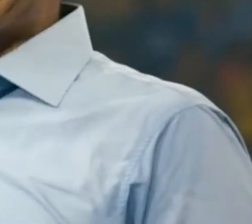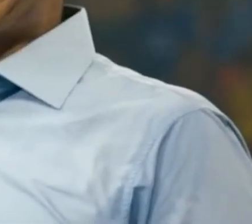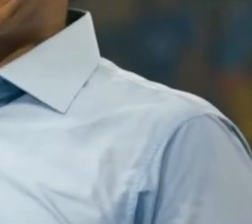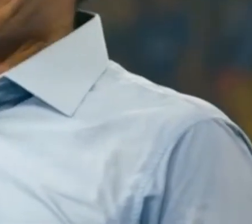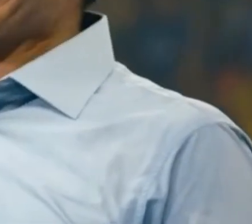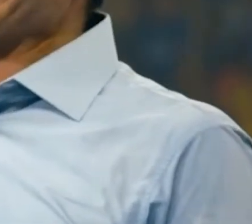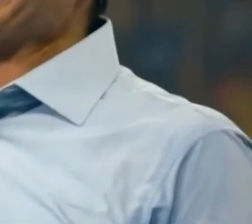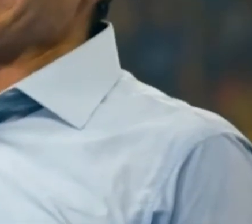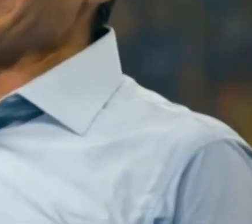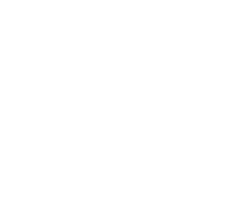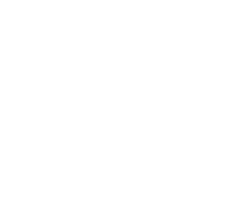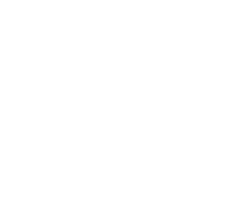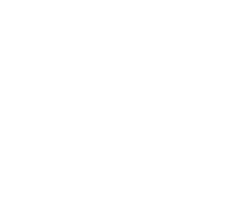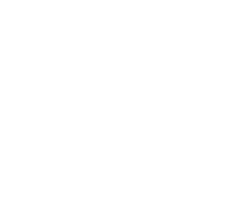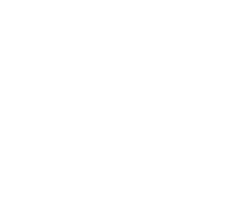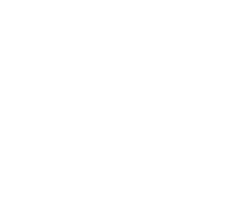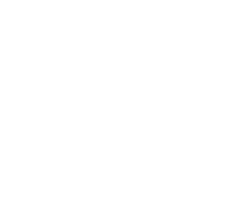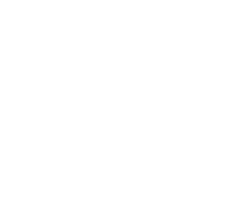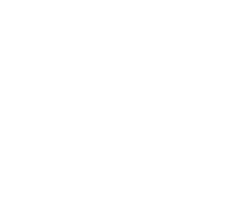Helder!